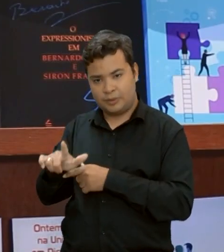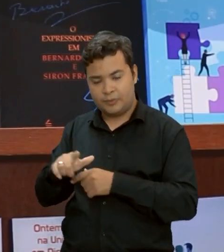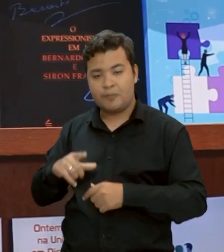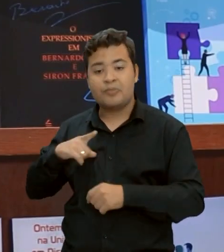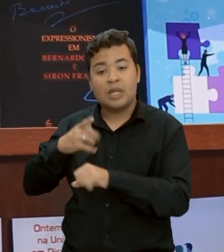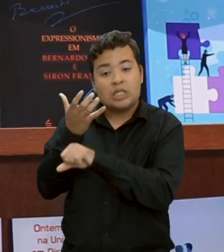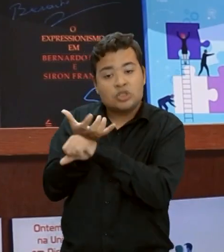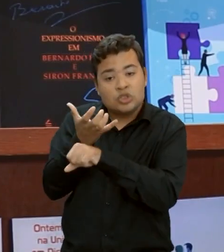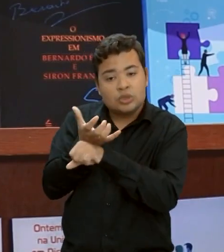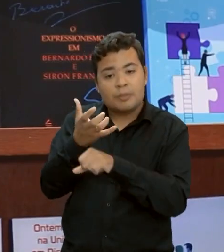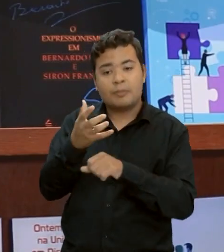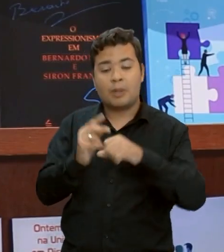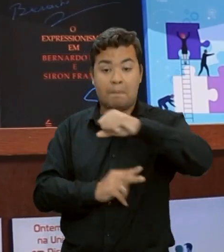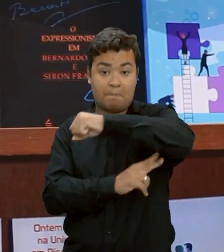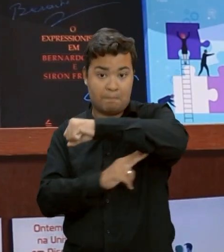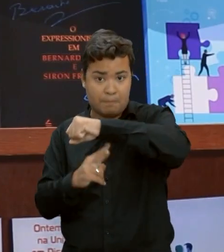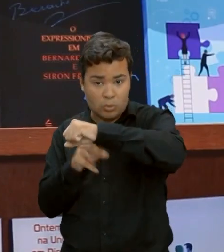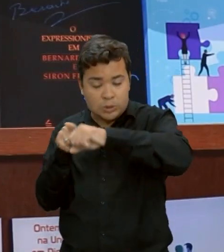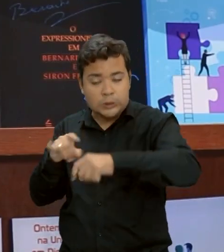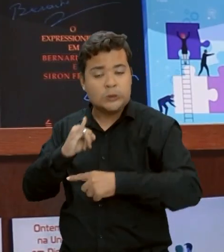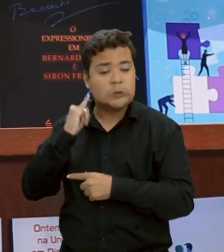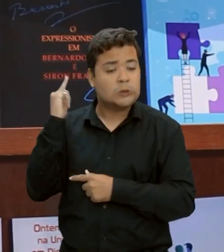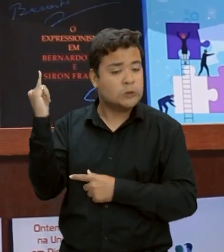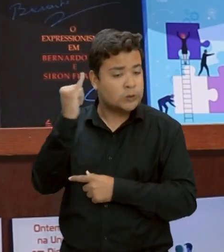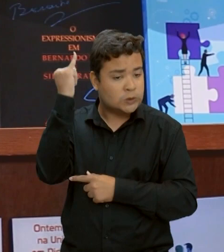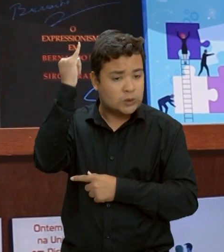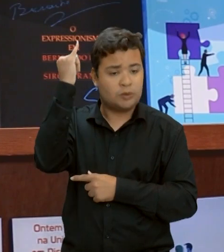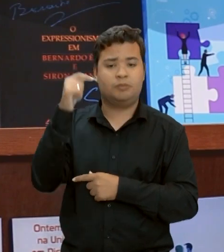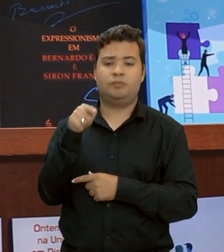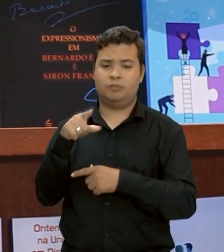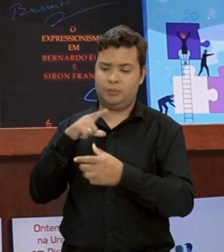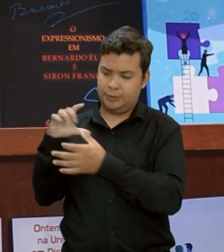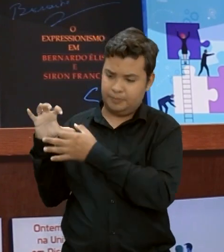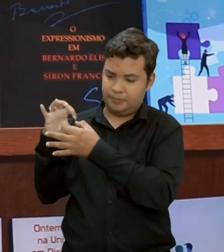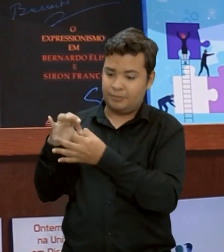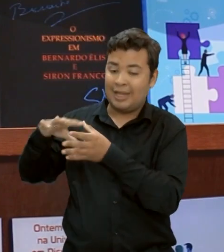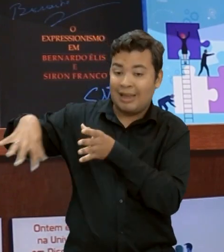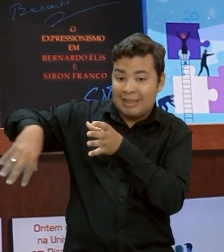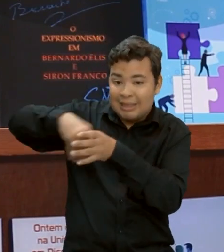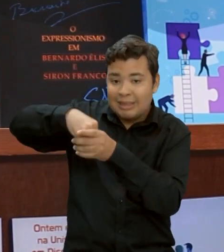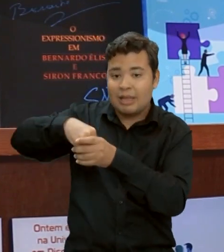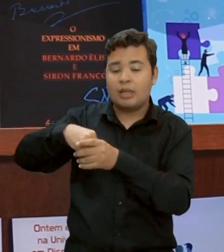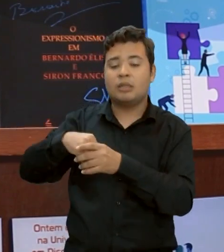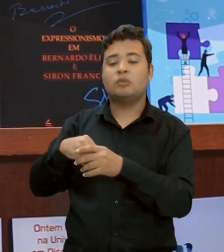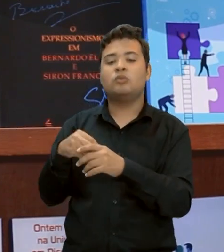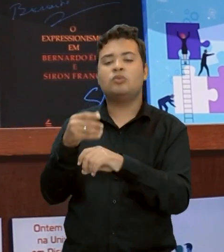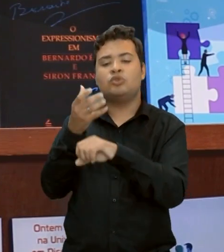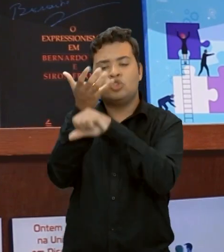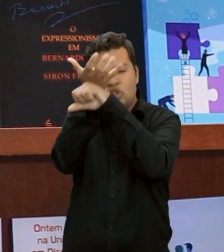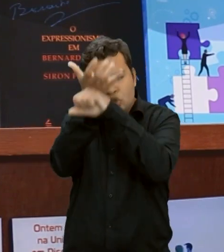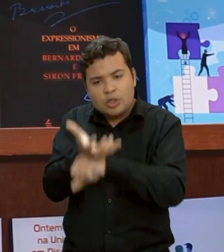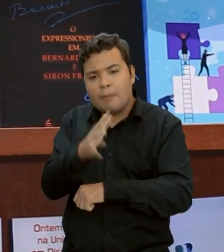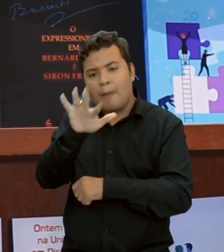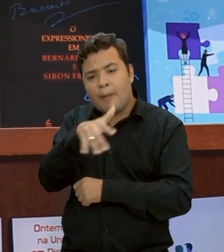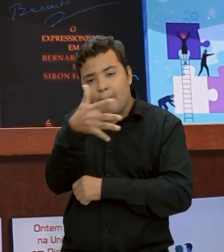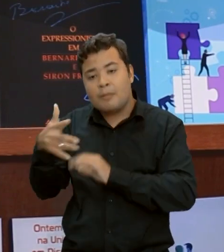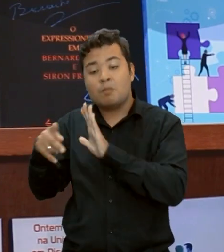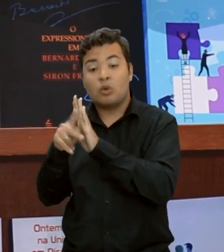pontes é uma disciplina fundamental dentro da disciplina do Engenharia Civil. Então, dentro